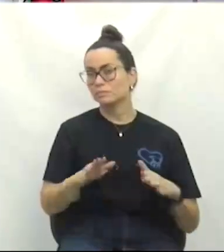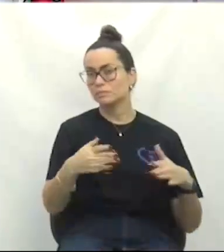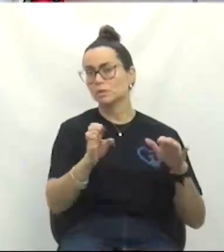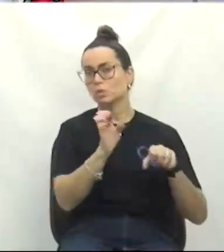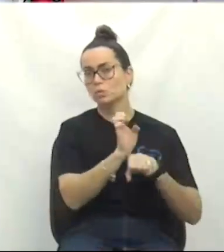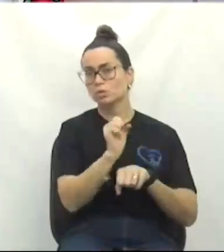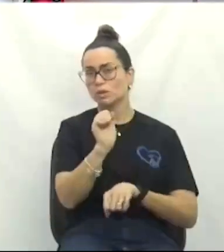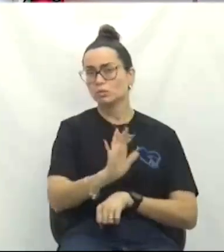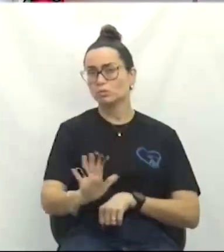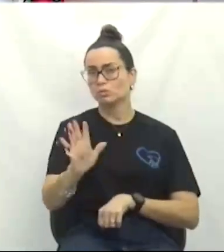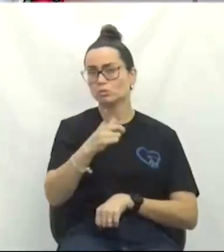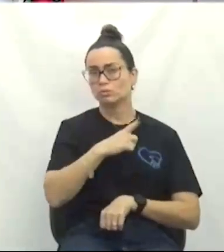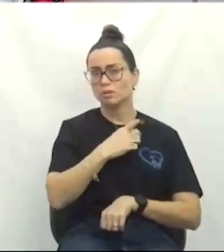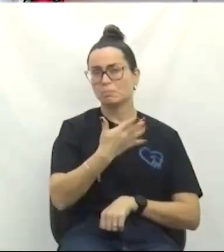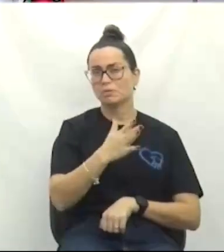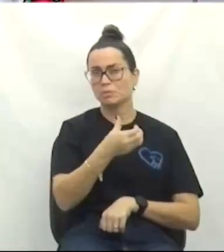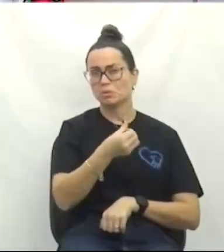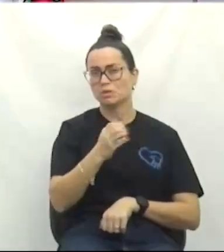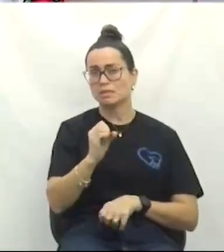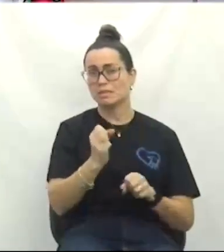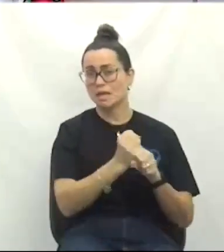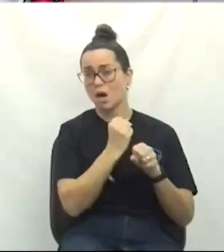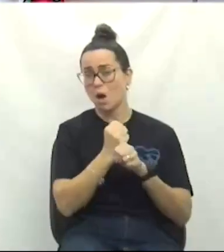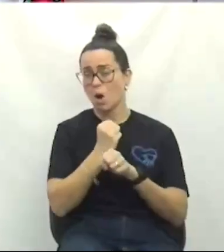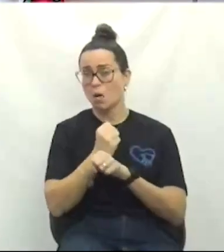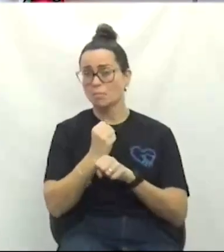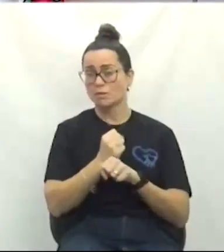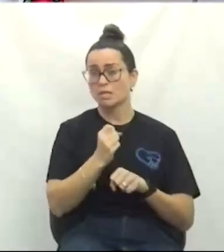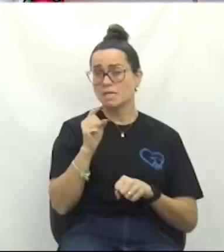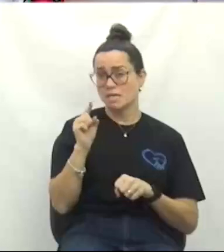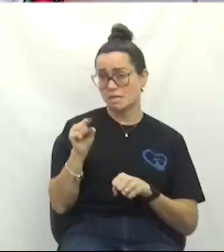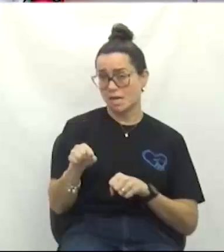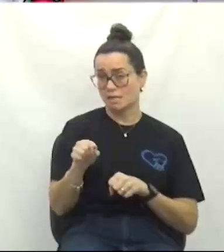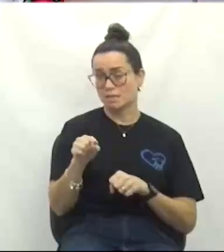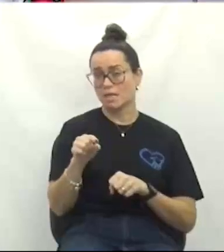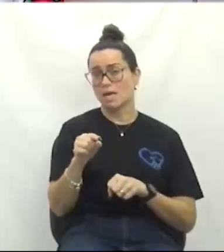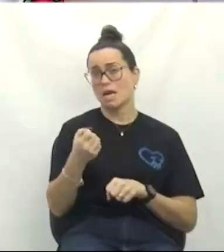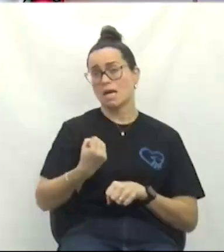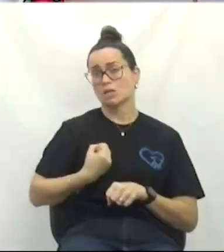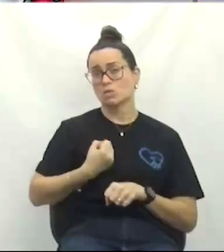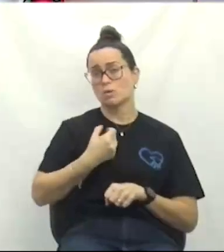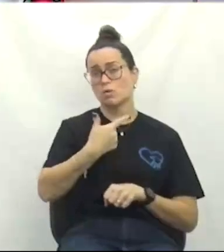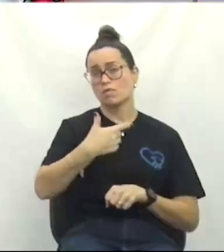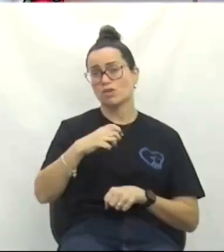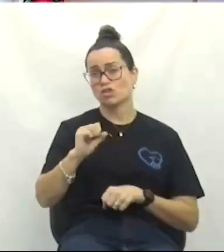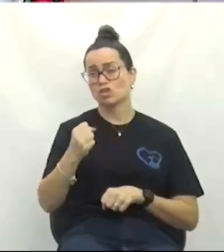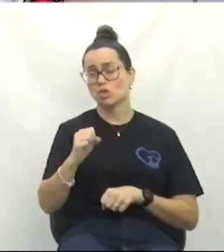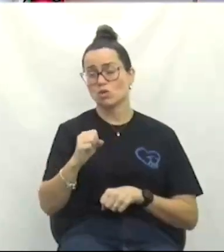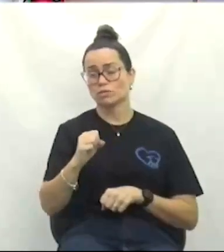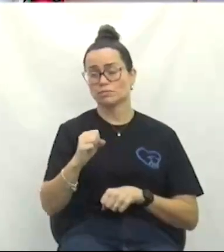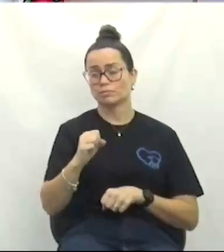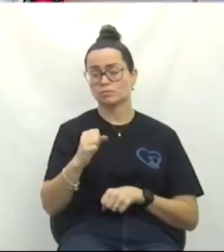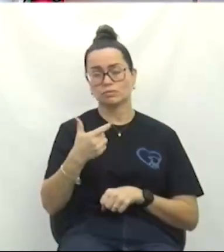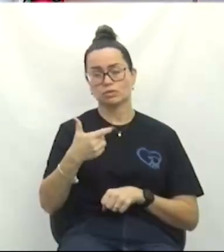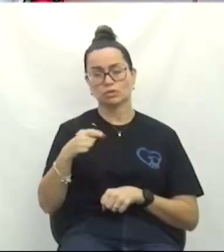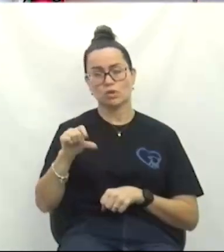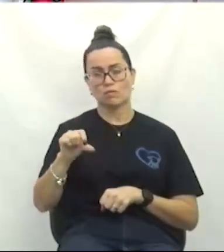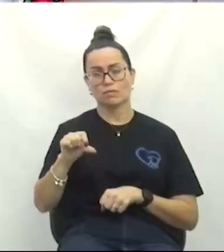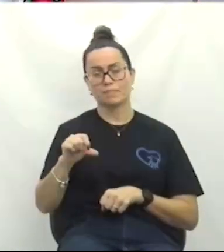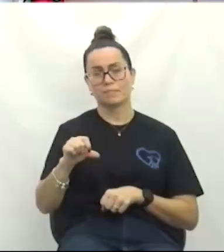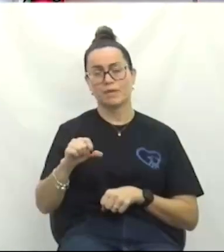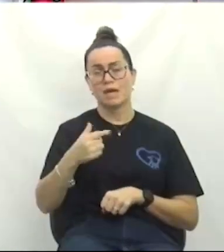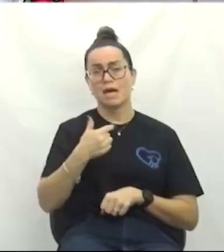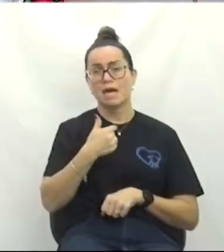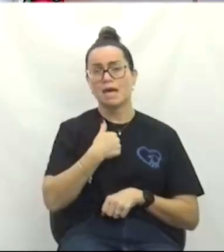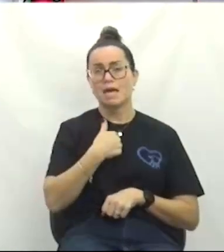atinge 200 municípios. E essa é a obra de número 29. Eu levantei alguns dados a respeito